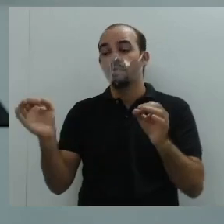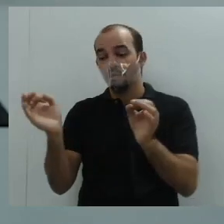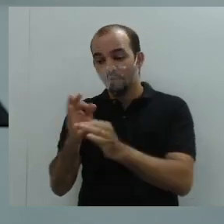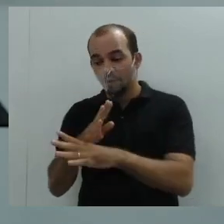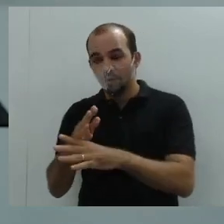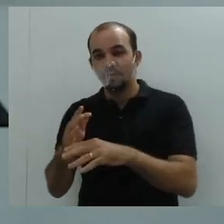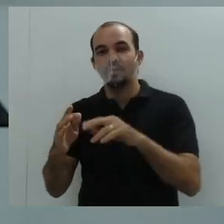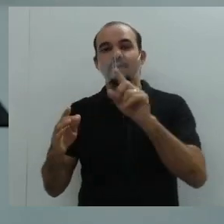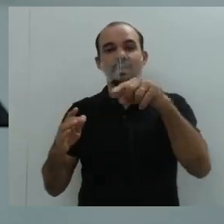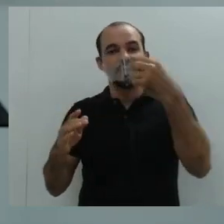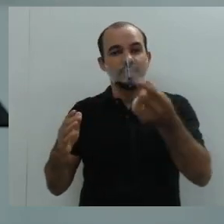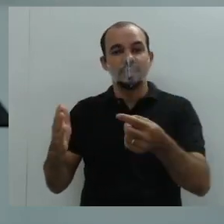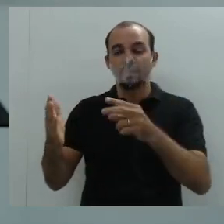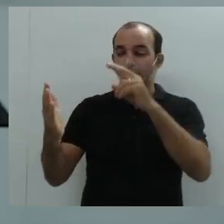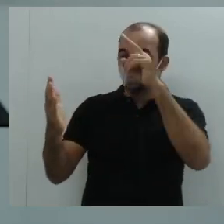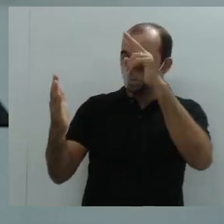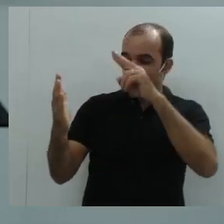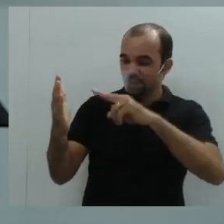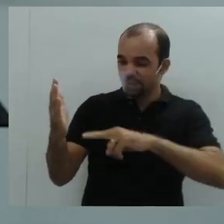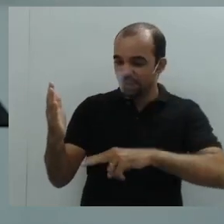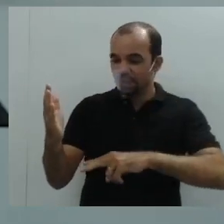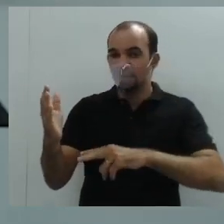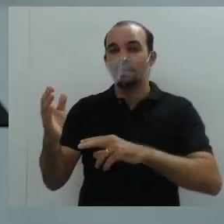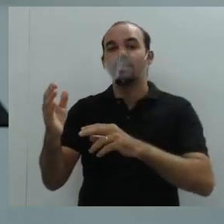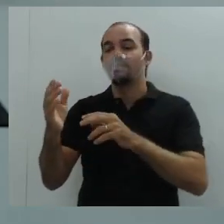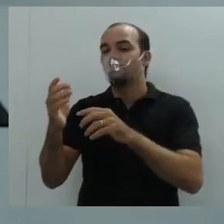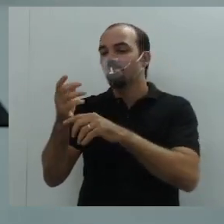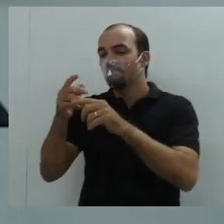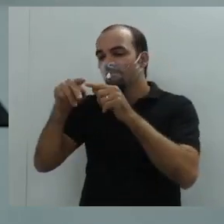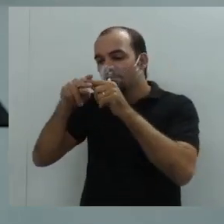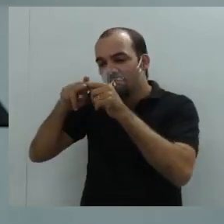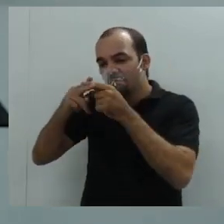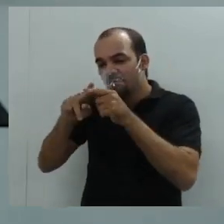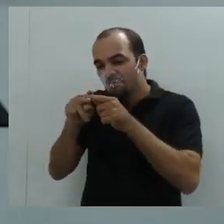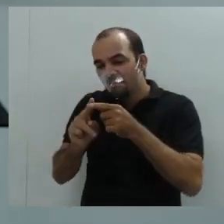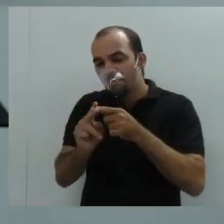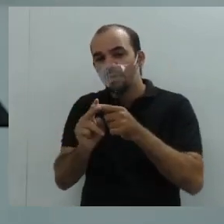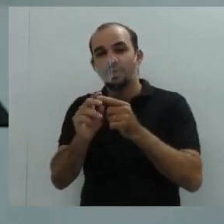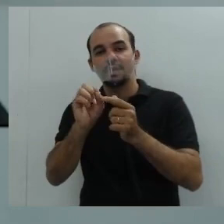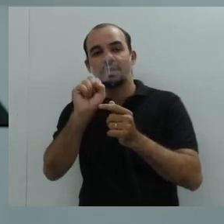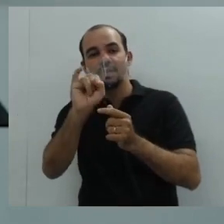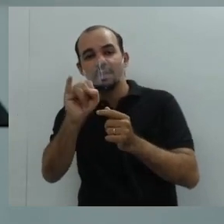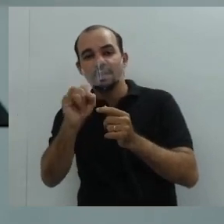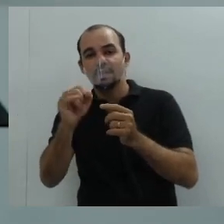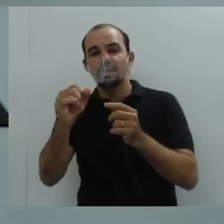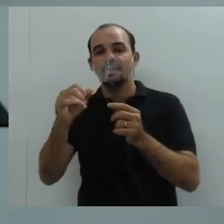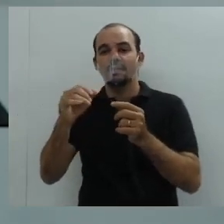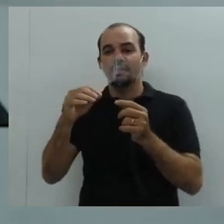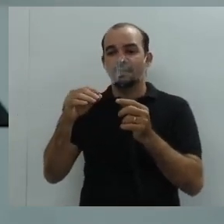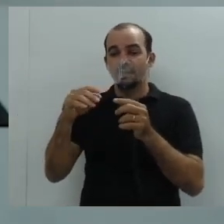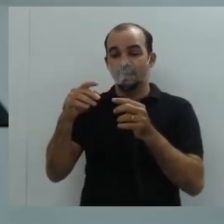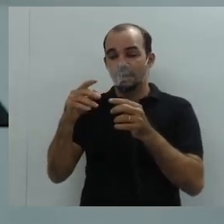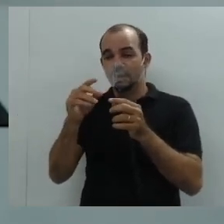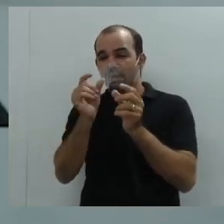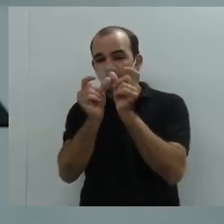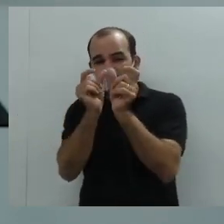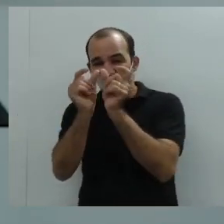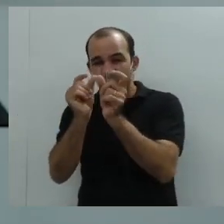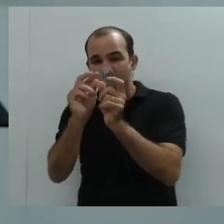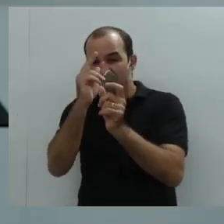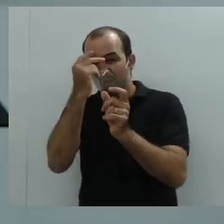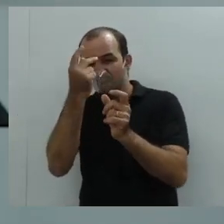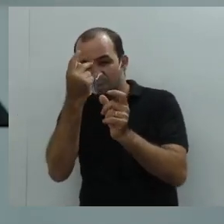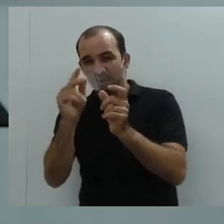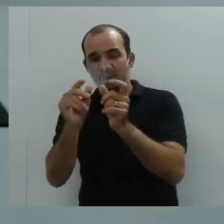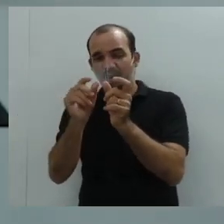escritor famoso tem a inspiração divina, escreve e já publica. Não. Ele passa por todo